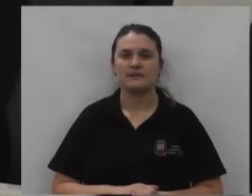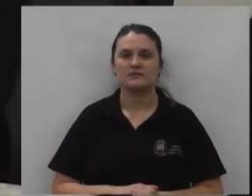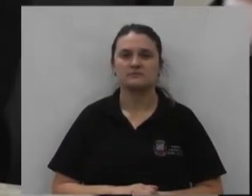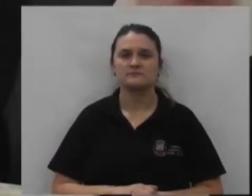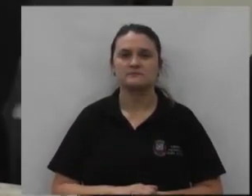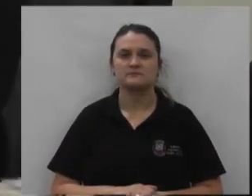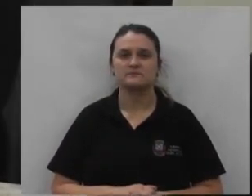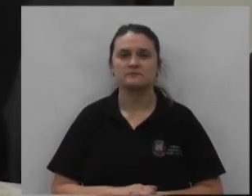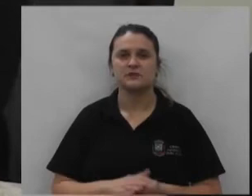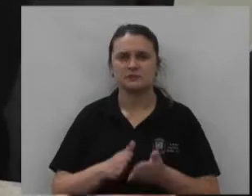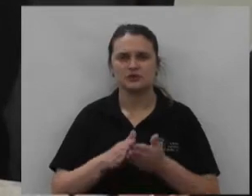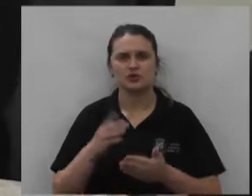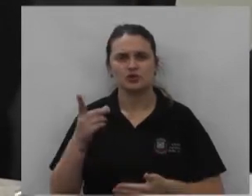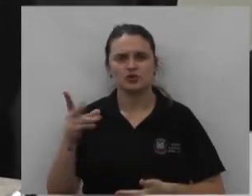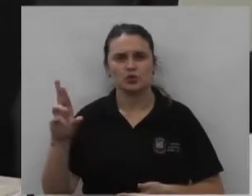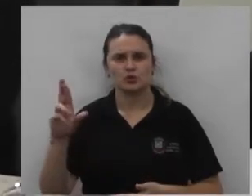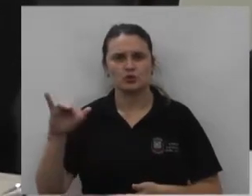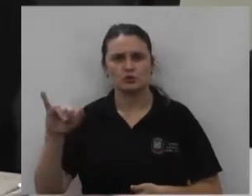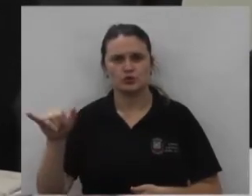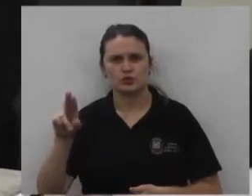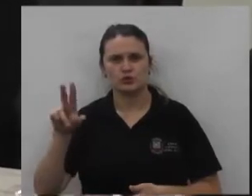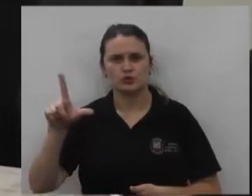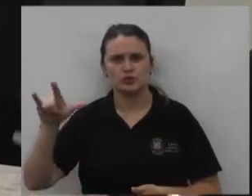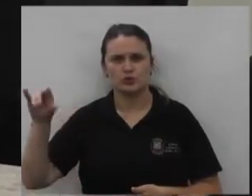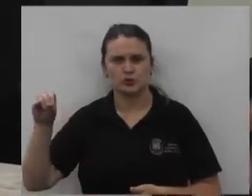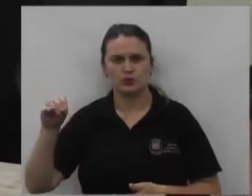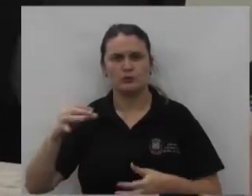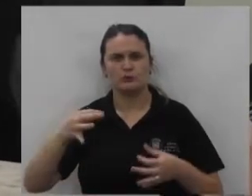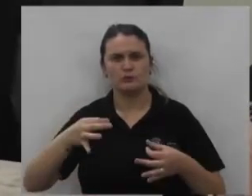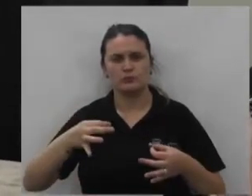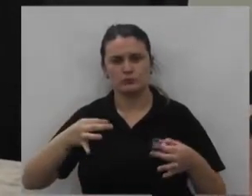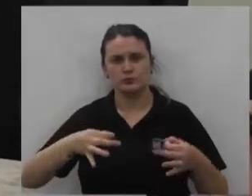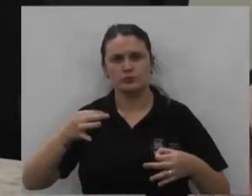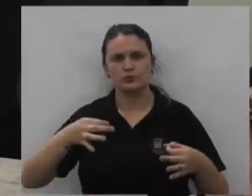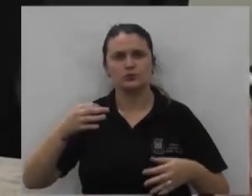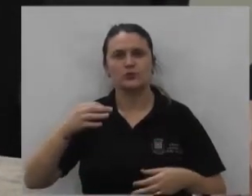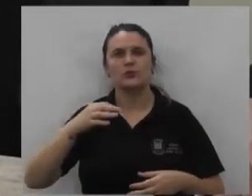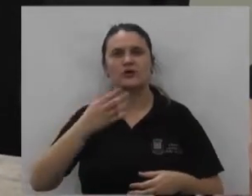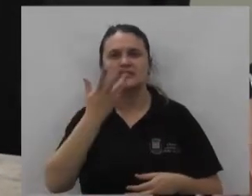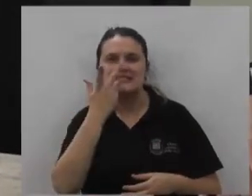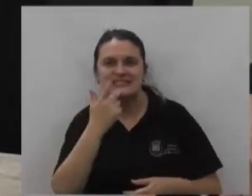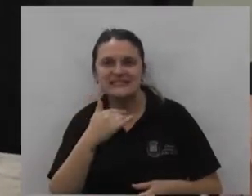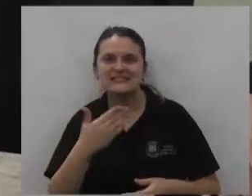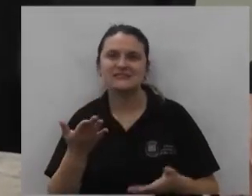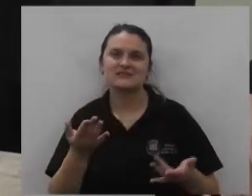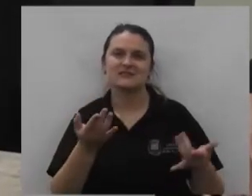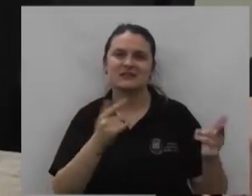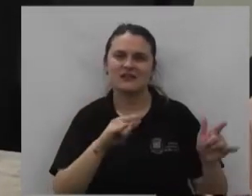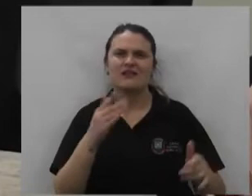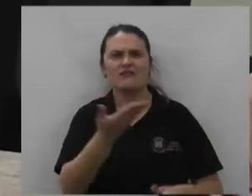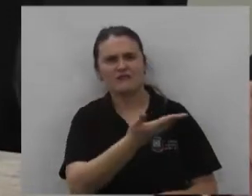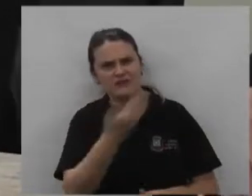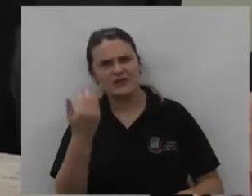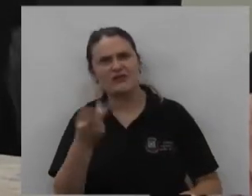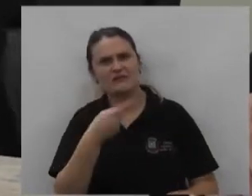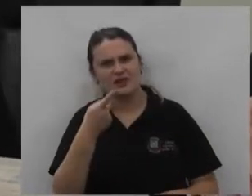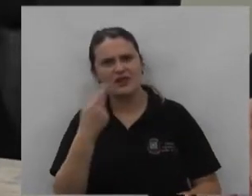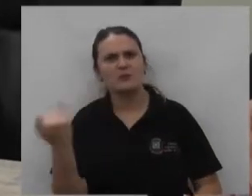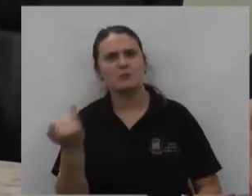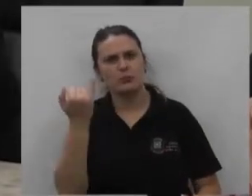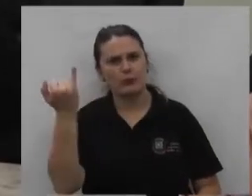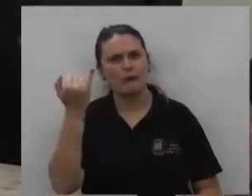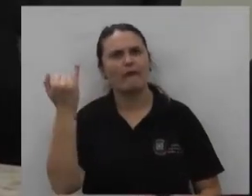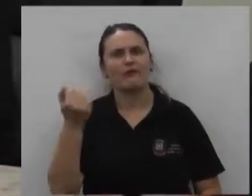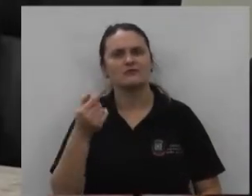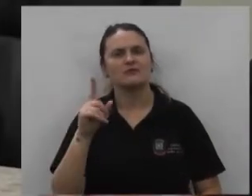o doutor Júlio Ribeiro promotor da infância e da adolescência venha falar da importância que tem porque